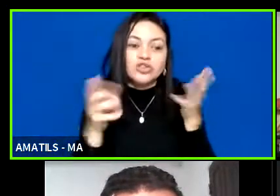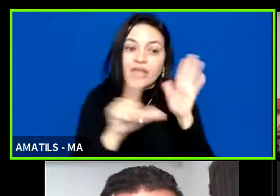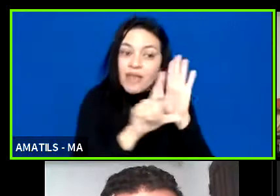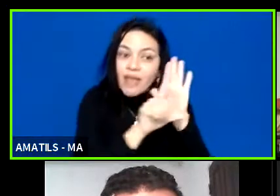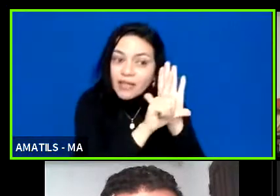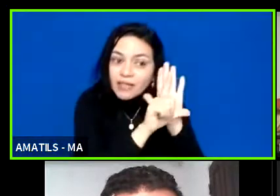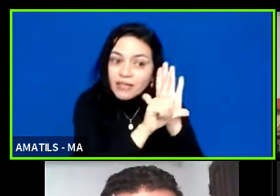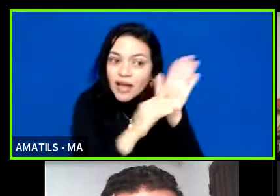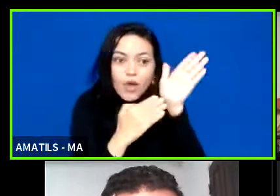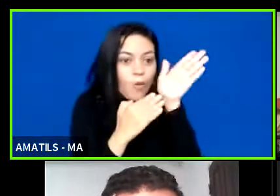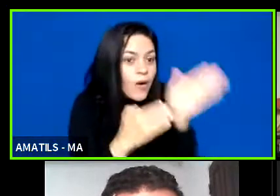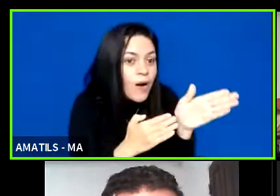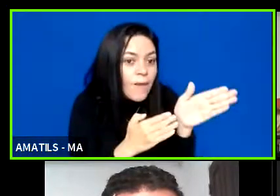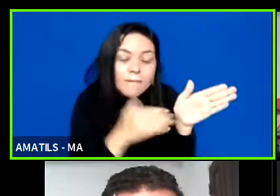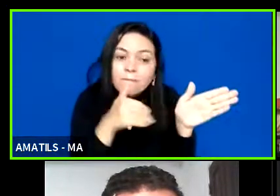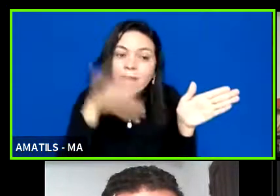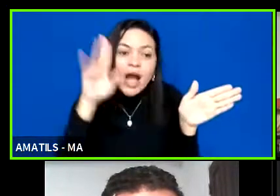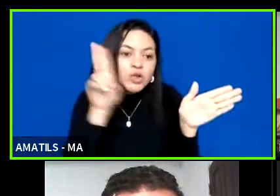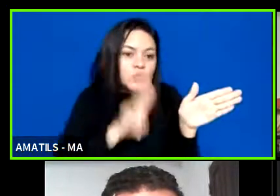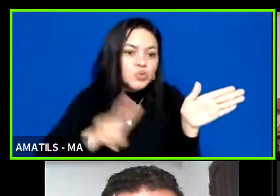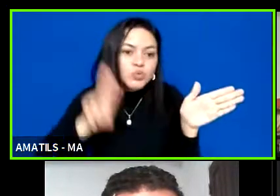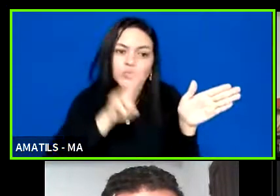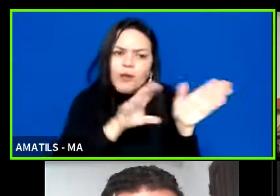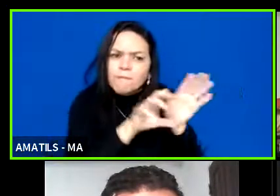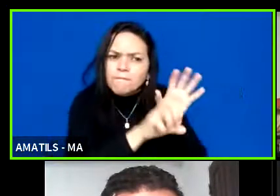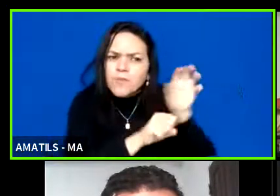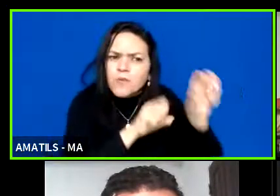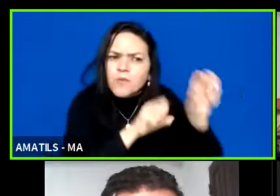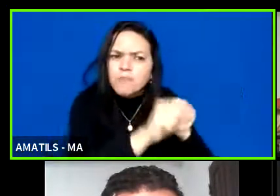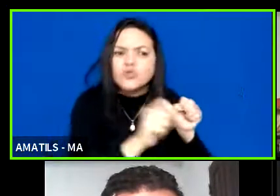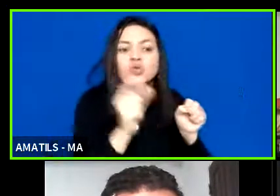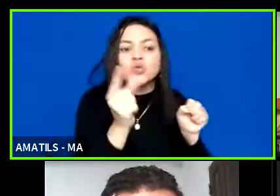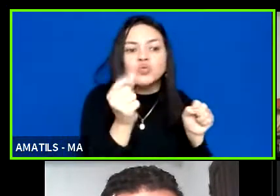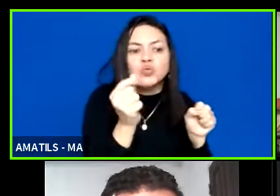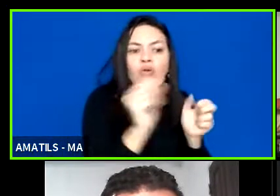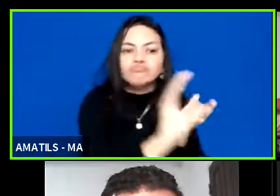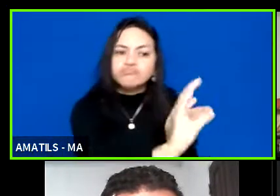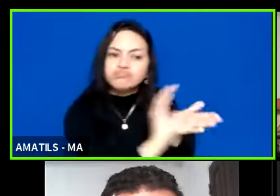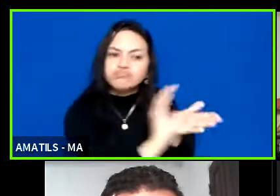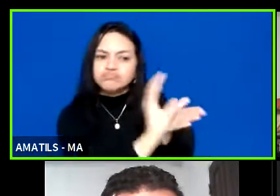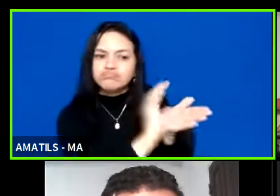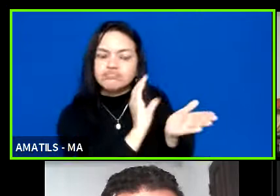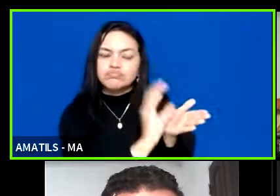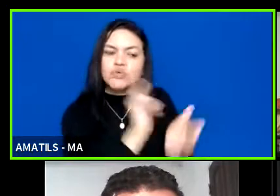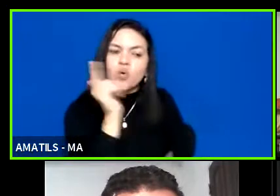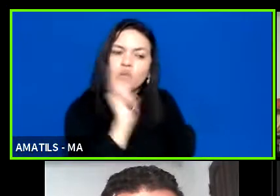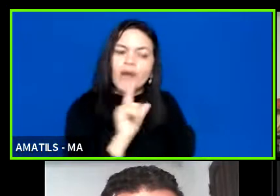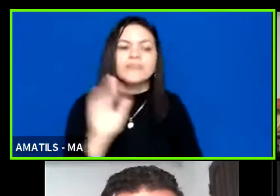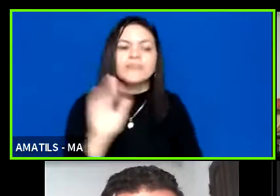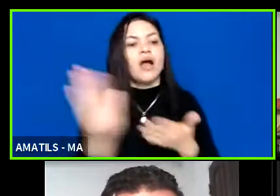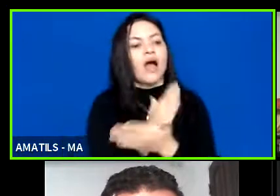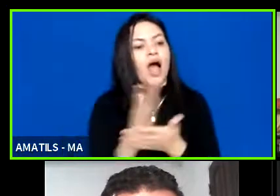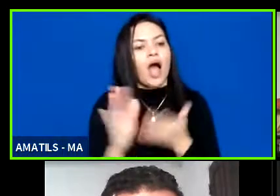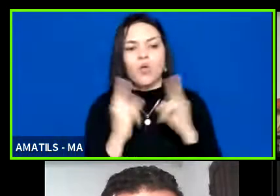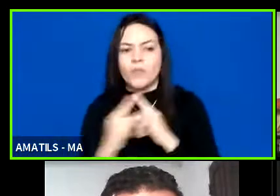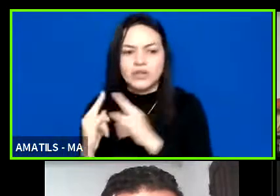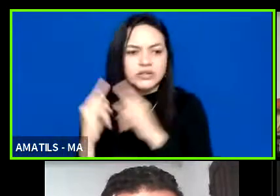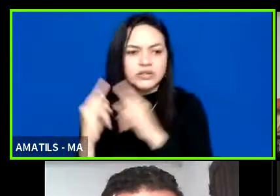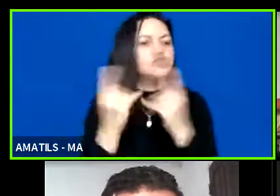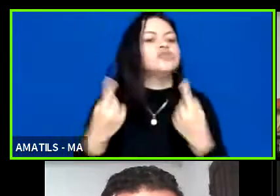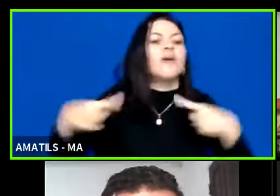usado, mais utilizado hoje para a busca de recursos. Algumas entidades parceiras nossas, co-irmãs, como, por exemplo,